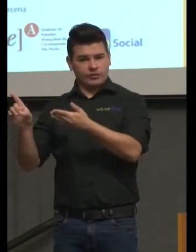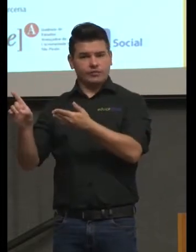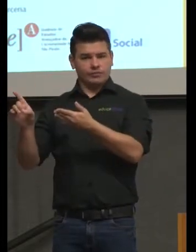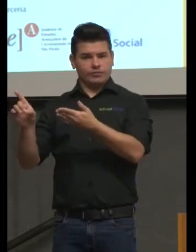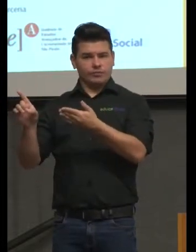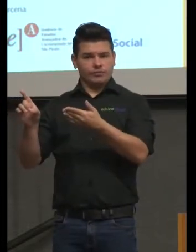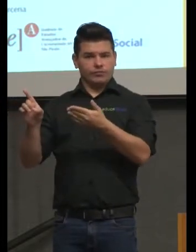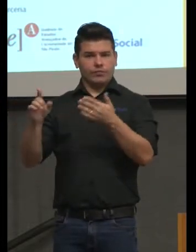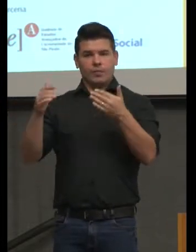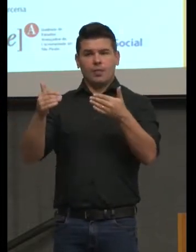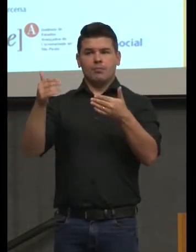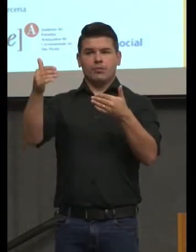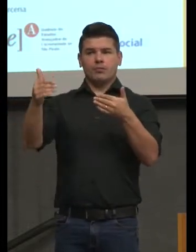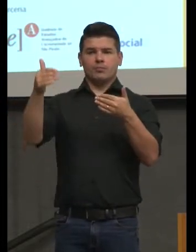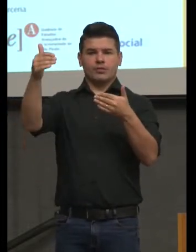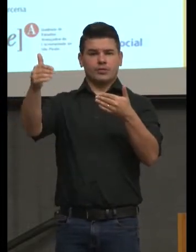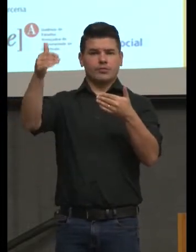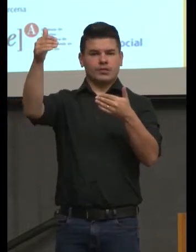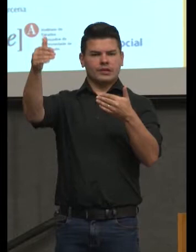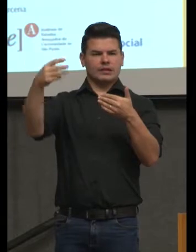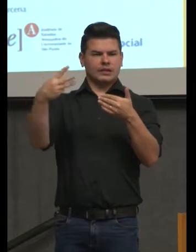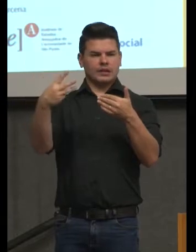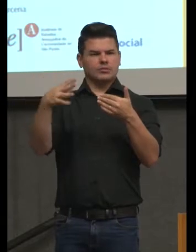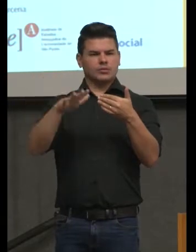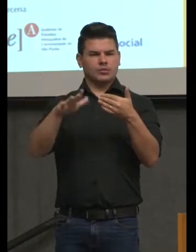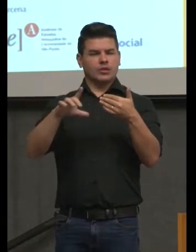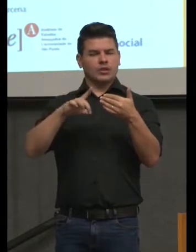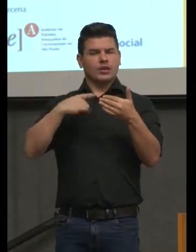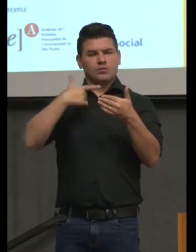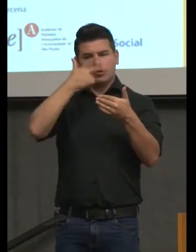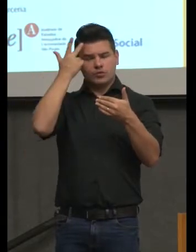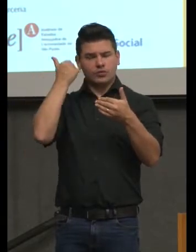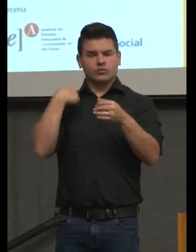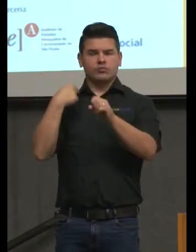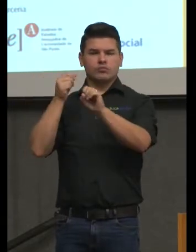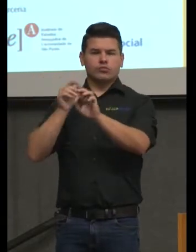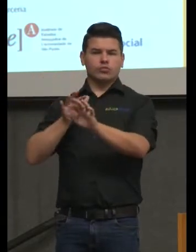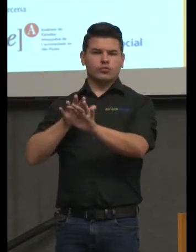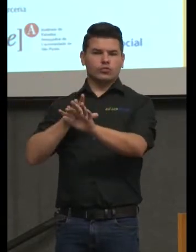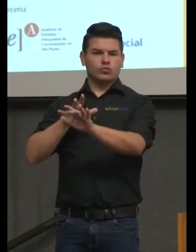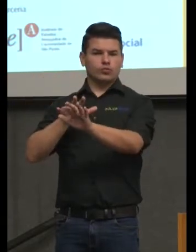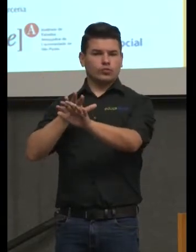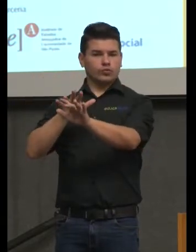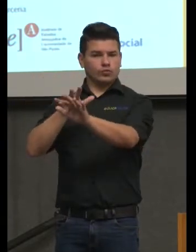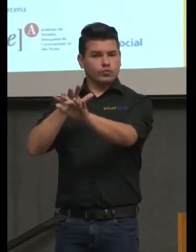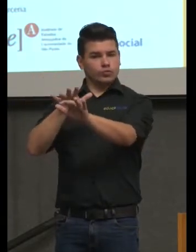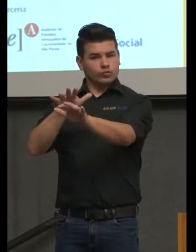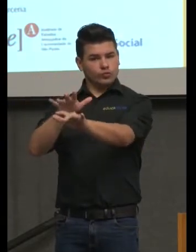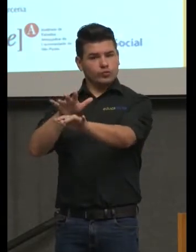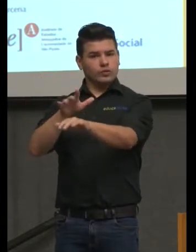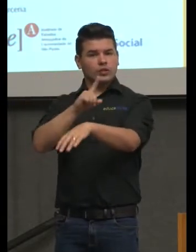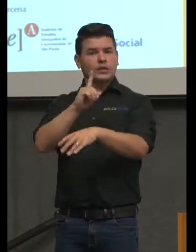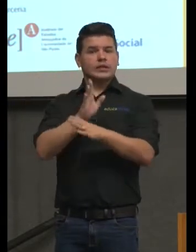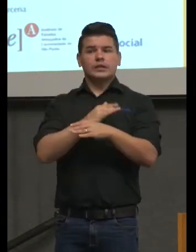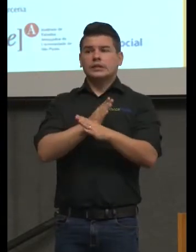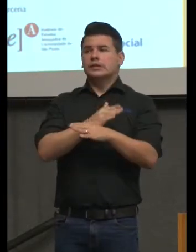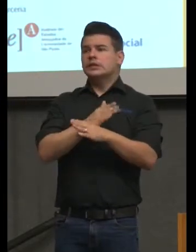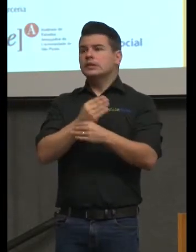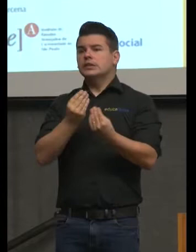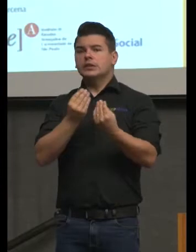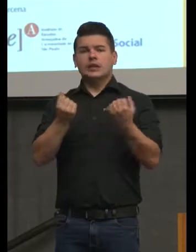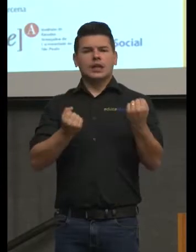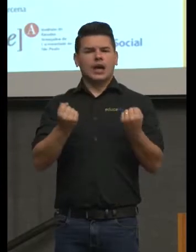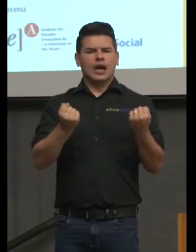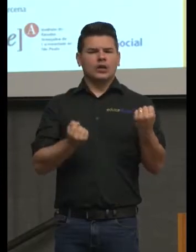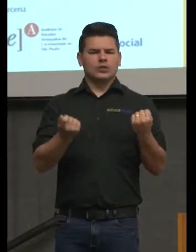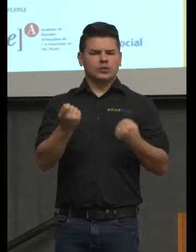uns três quadras. E haverá um fluxo de pessoas aqui indo para lá. Não precisa carro, mas